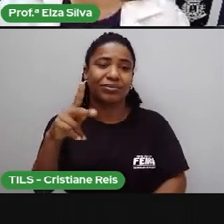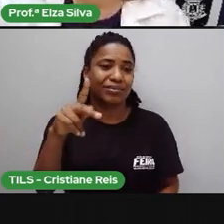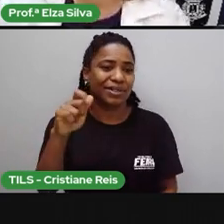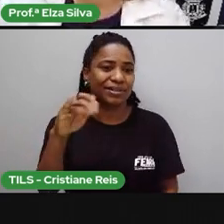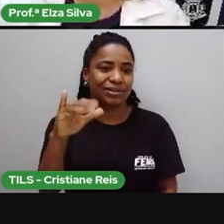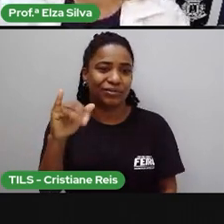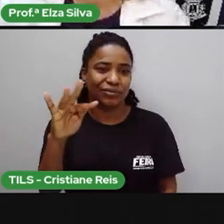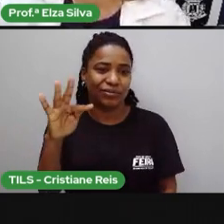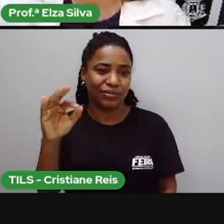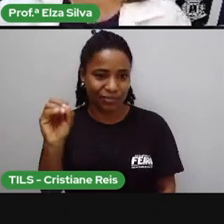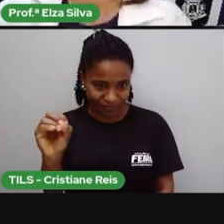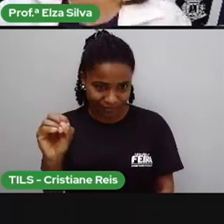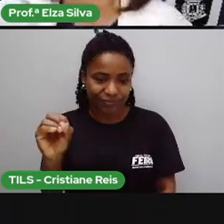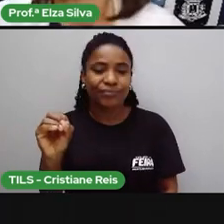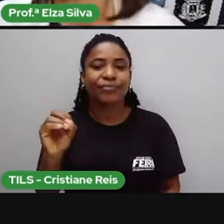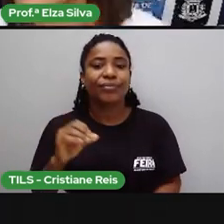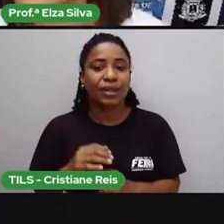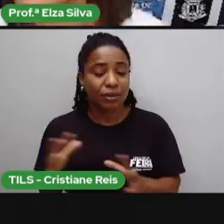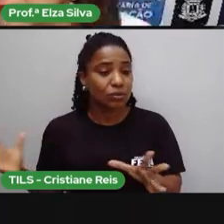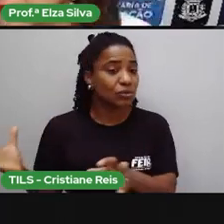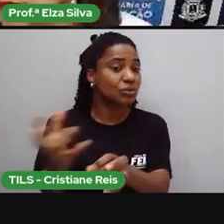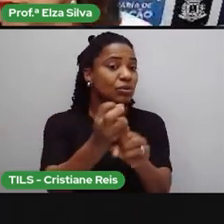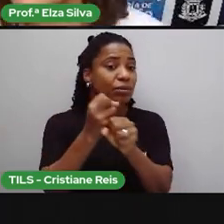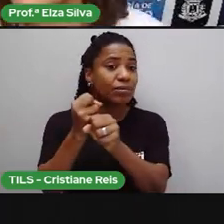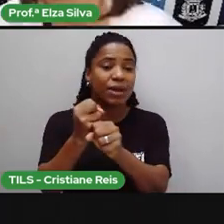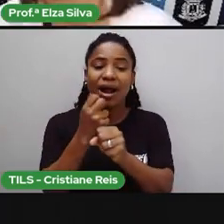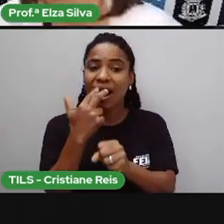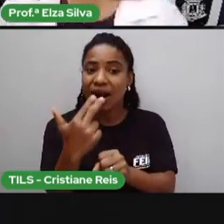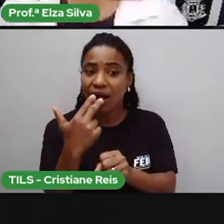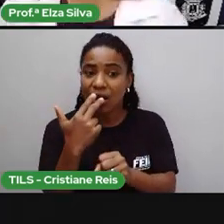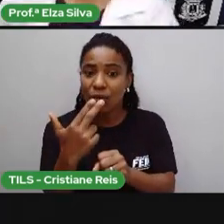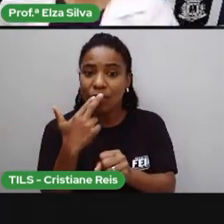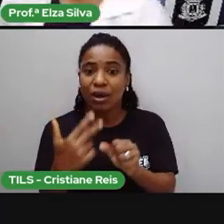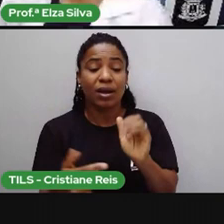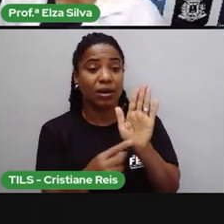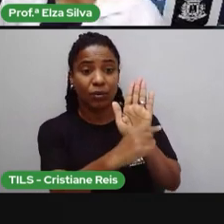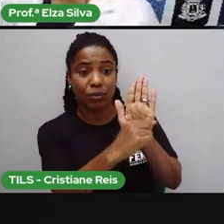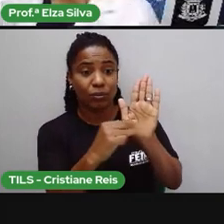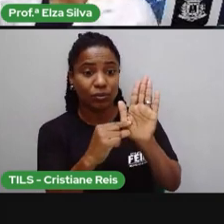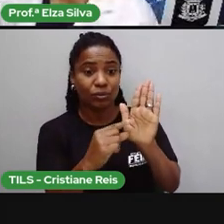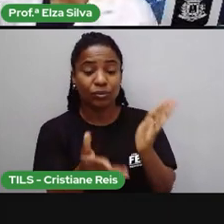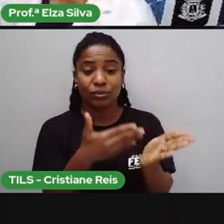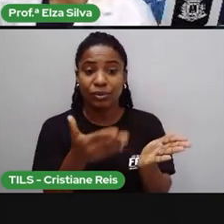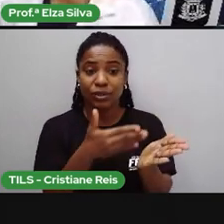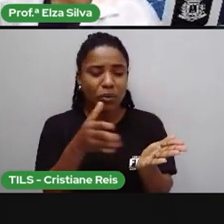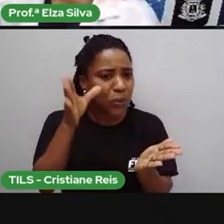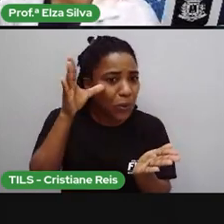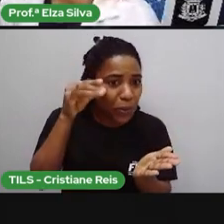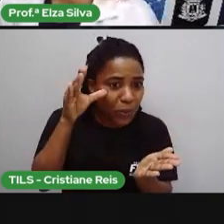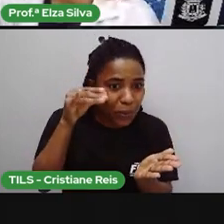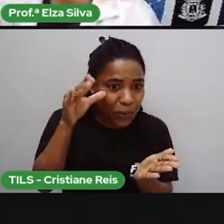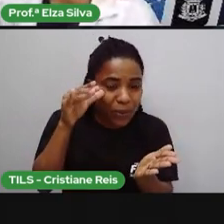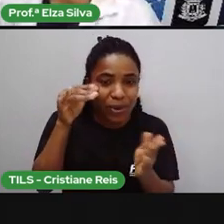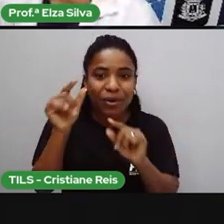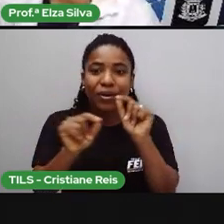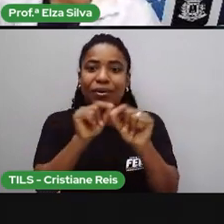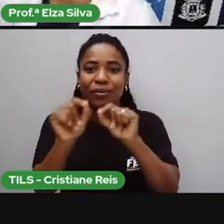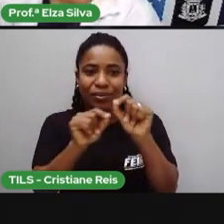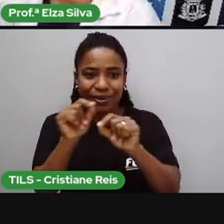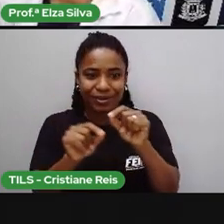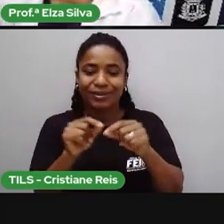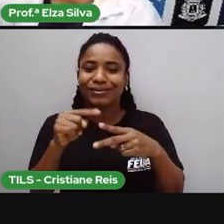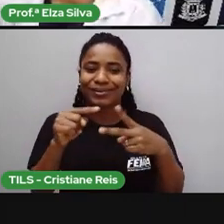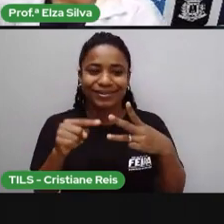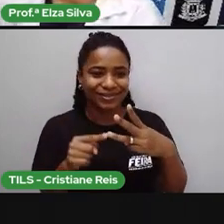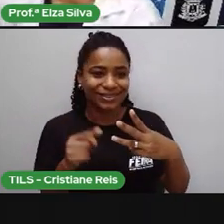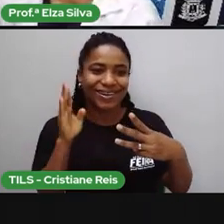Além de somar todas as línguas que existem, o Etnolog ainda traz outras curiosidades na ponta da linha. Eu cito aqui as mais